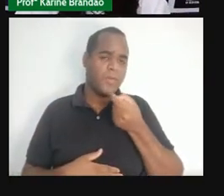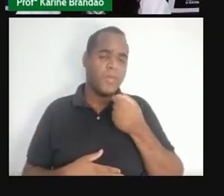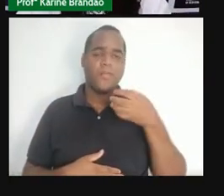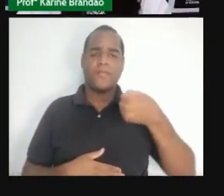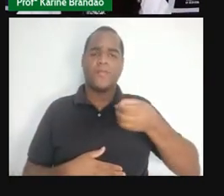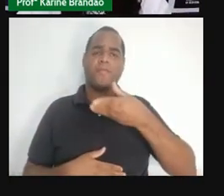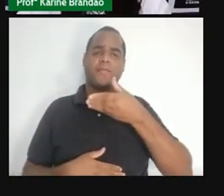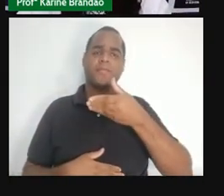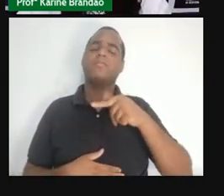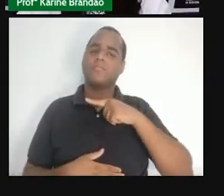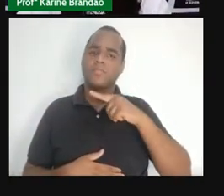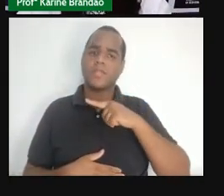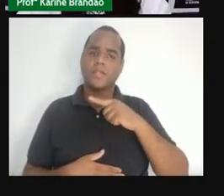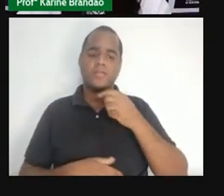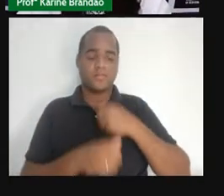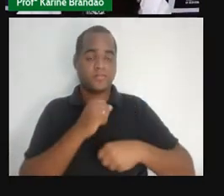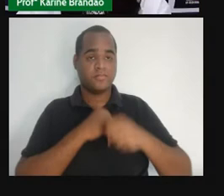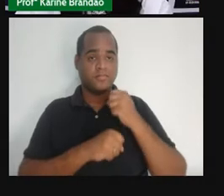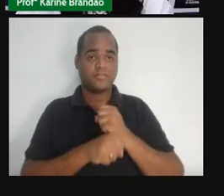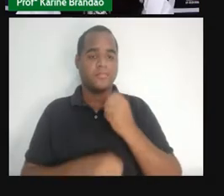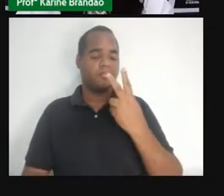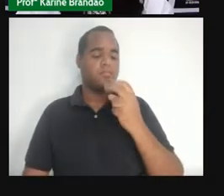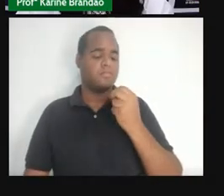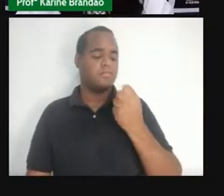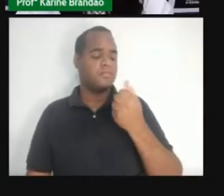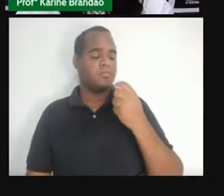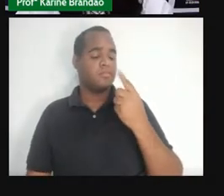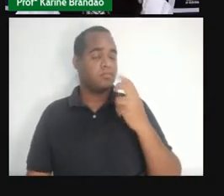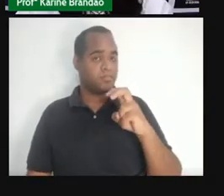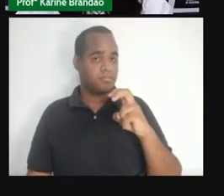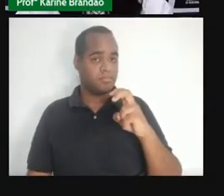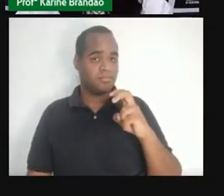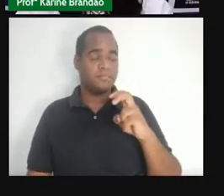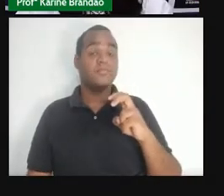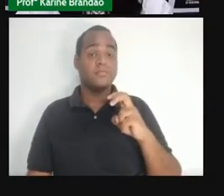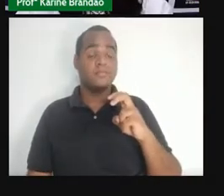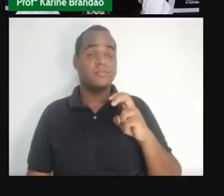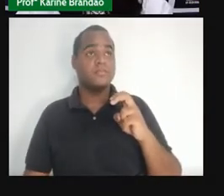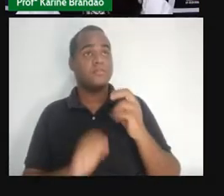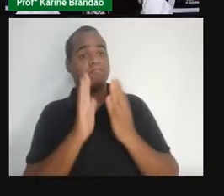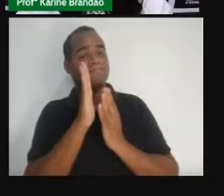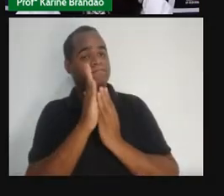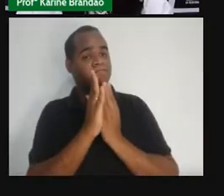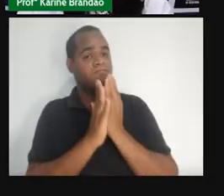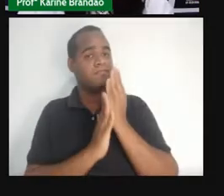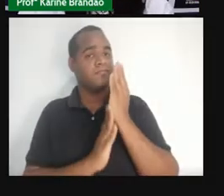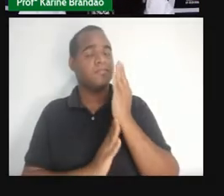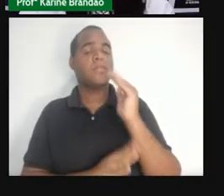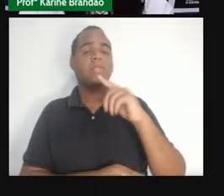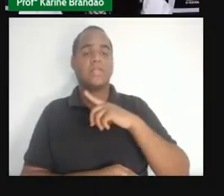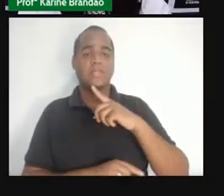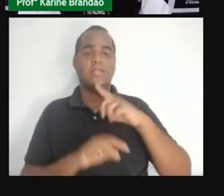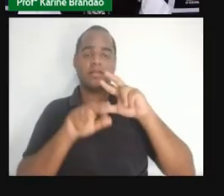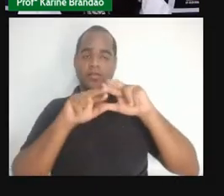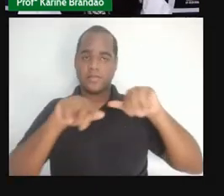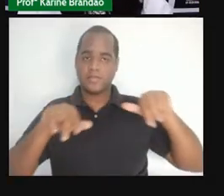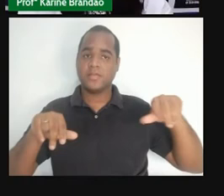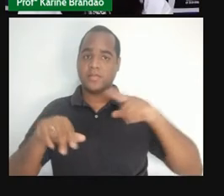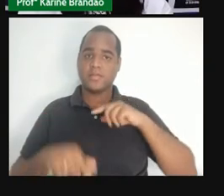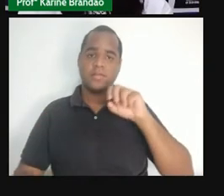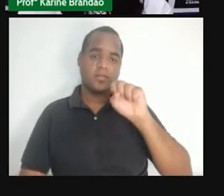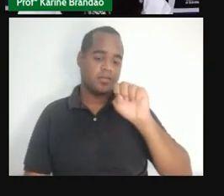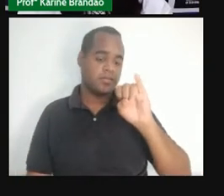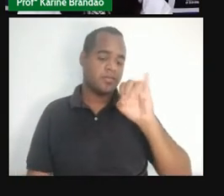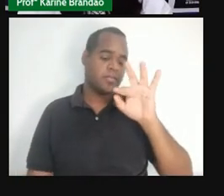vamos dizer assim, né? De 2015, e ela trata sobre o aumento de casos de sífilis